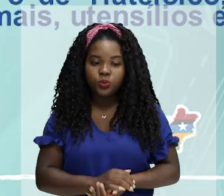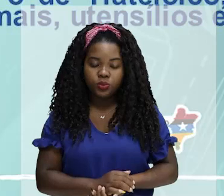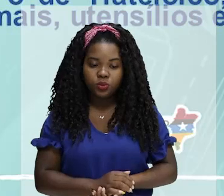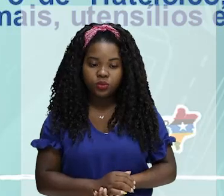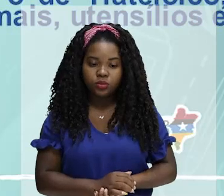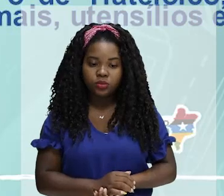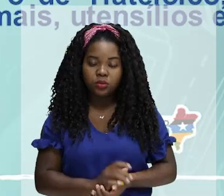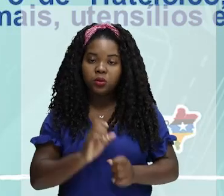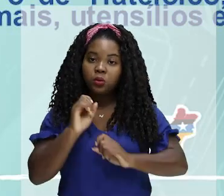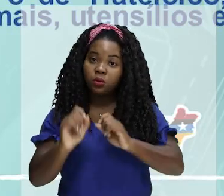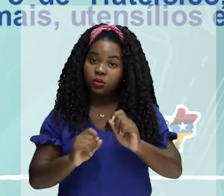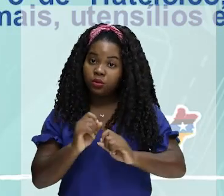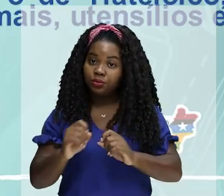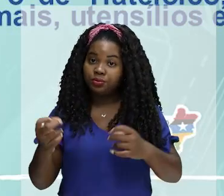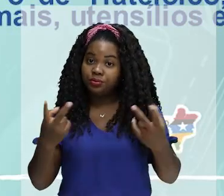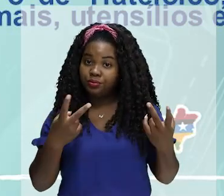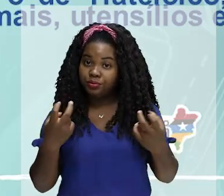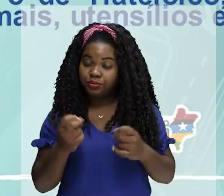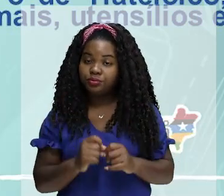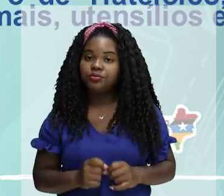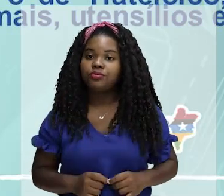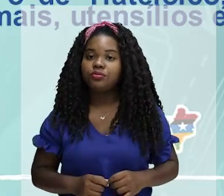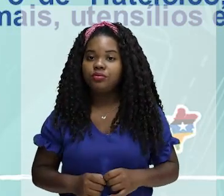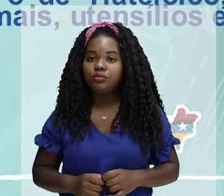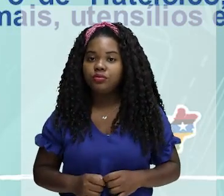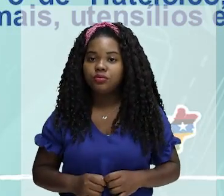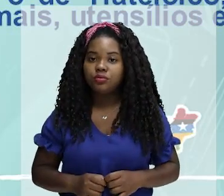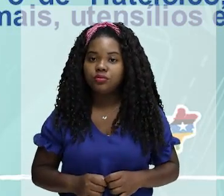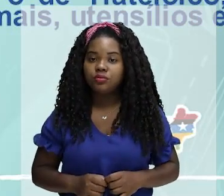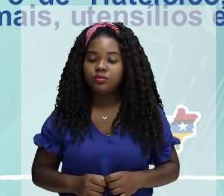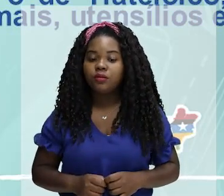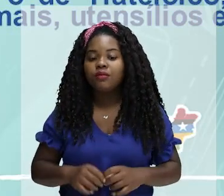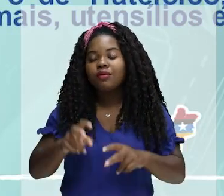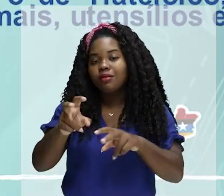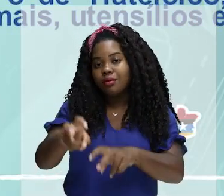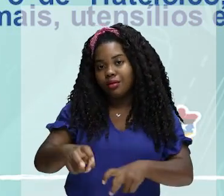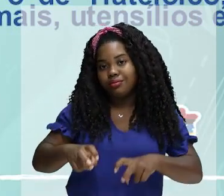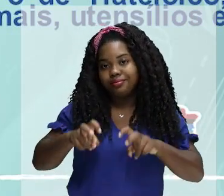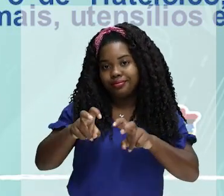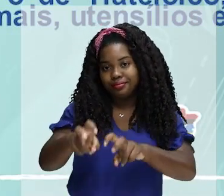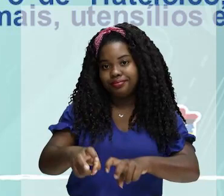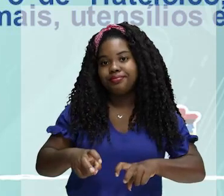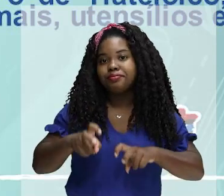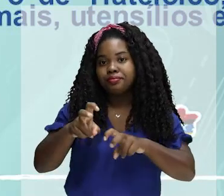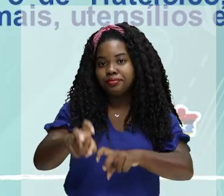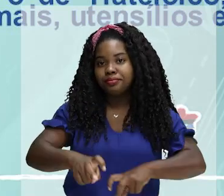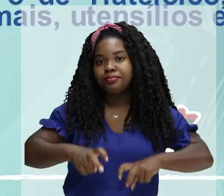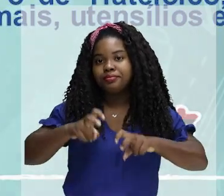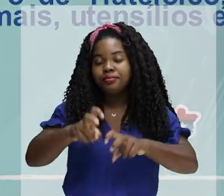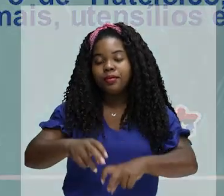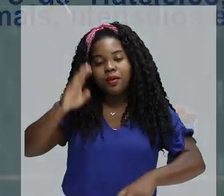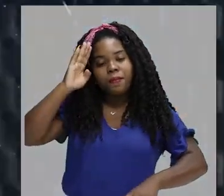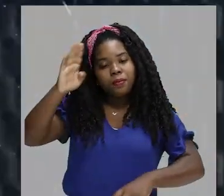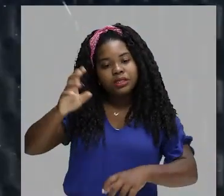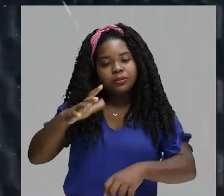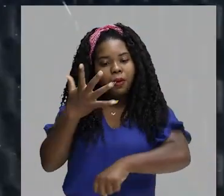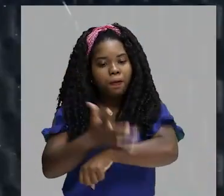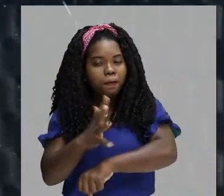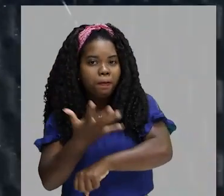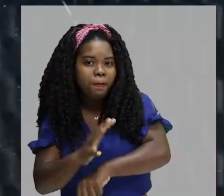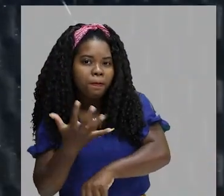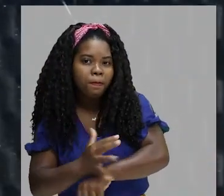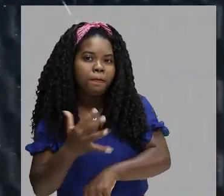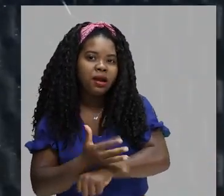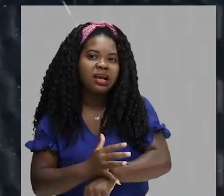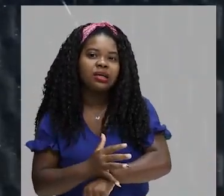nós vamos perceber é o predomínio da agricultura. A principal atividade econômica desses